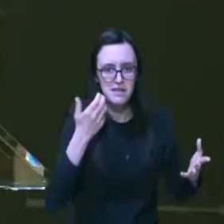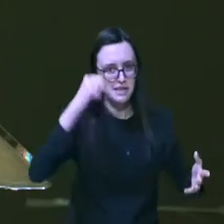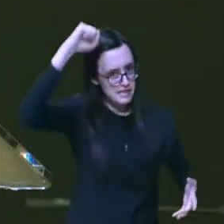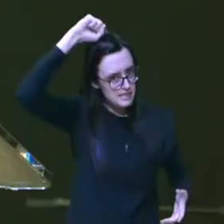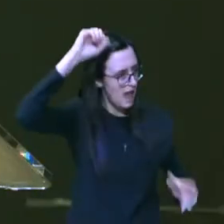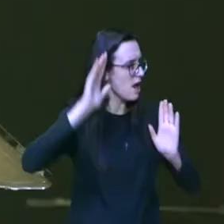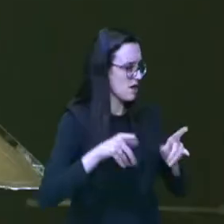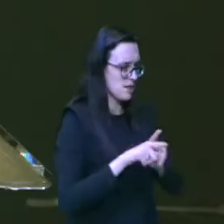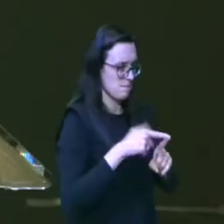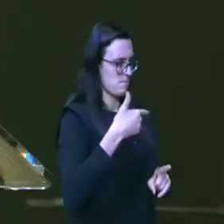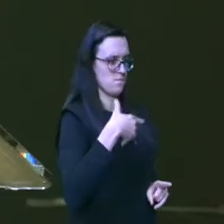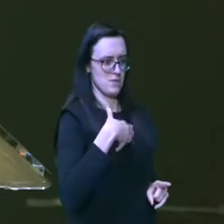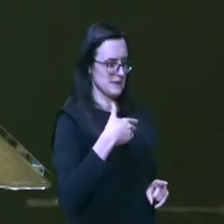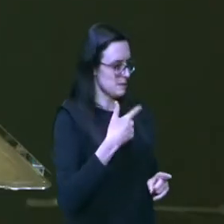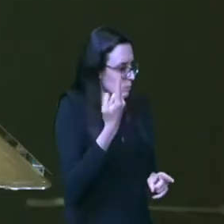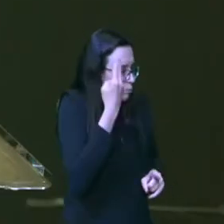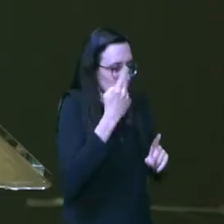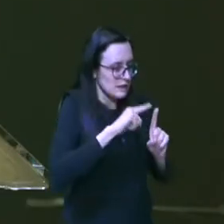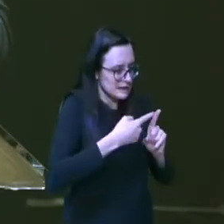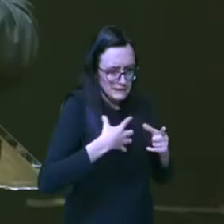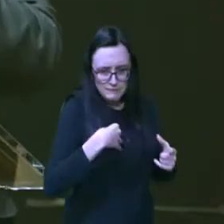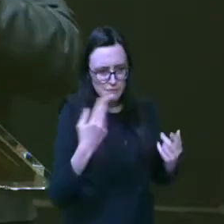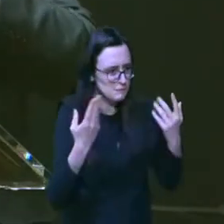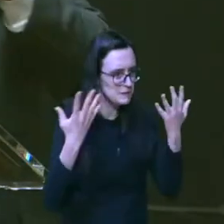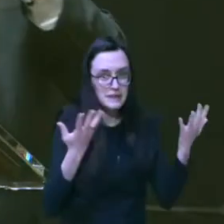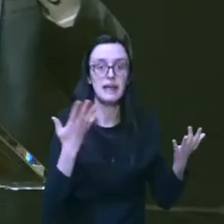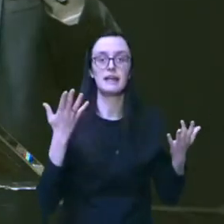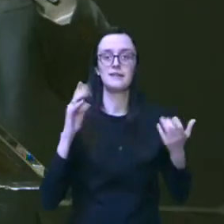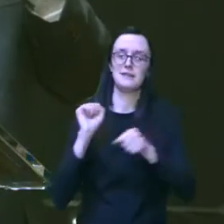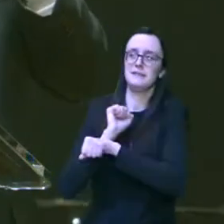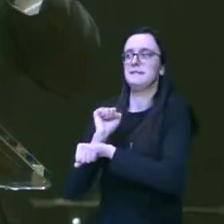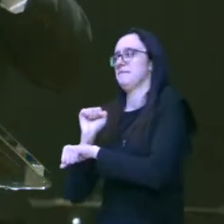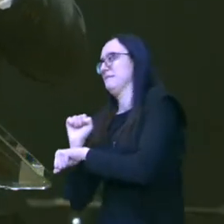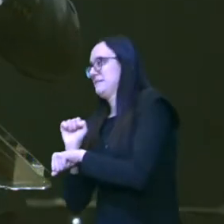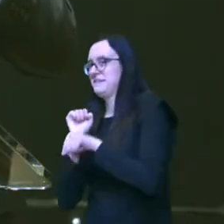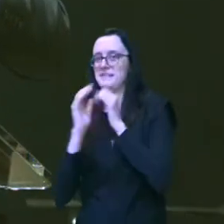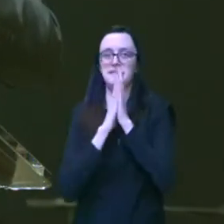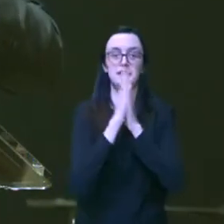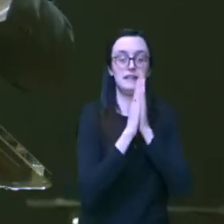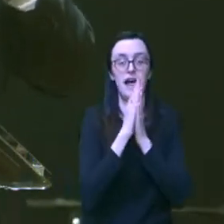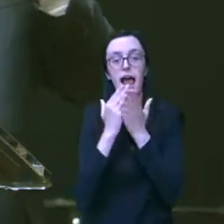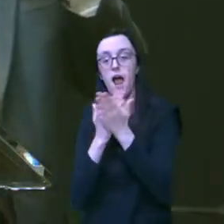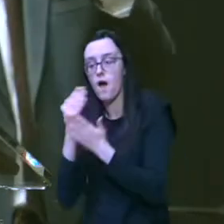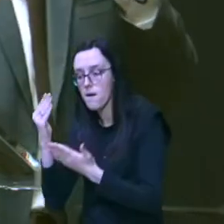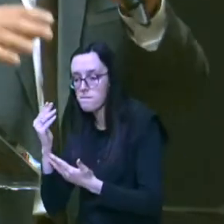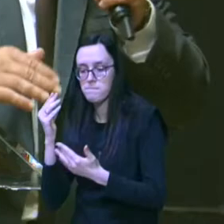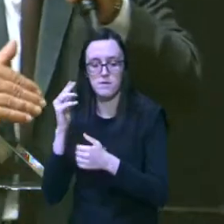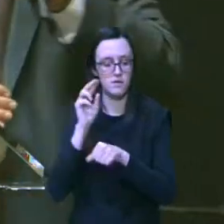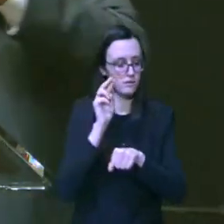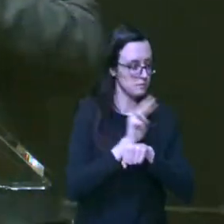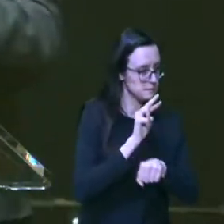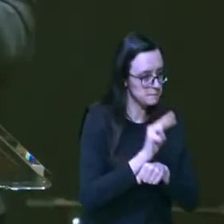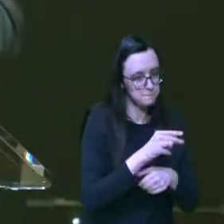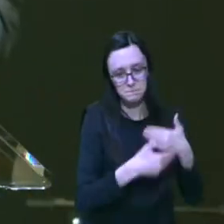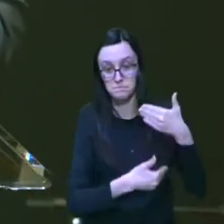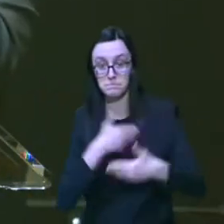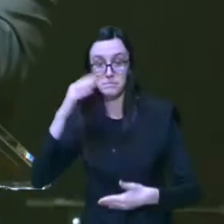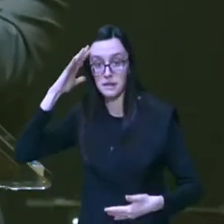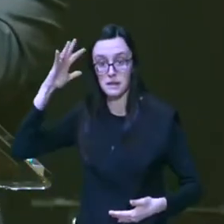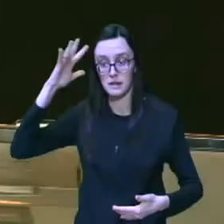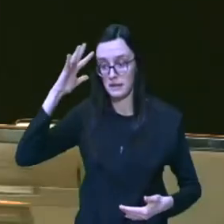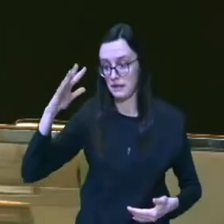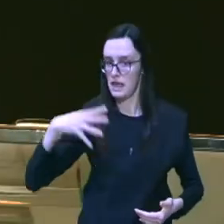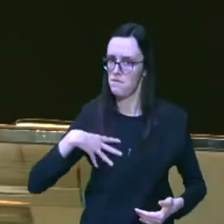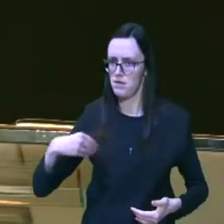promessa o filho sonhado o filho almejado e ele começa então a cuidar a proteger imagina o filho não